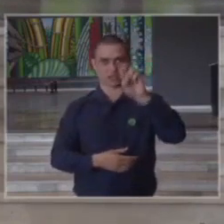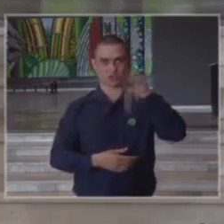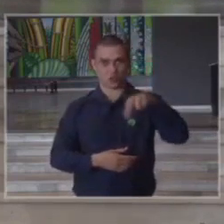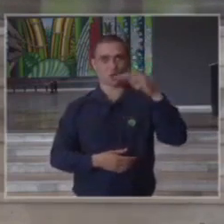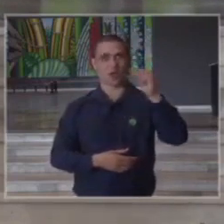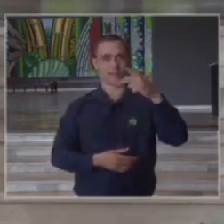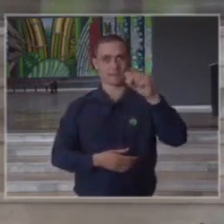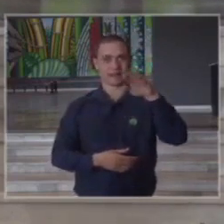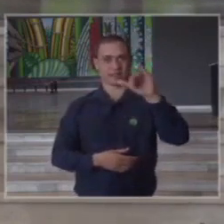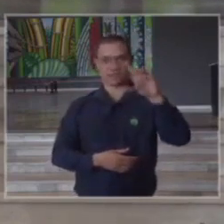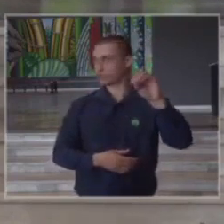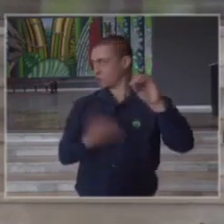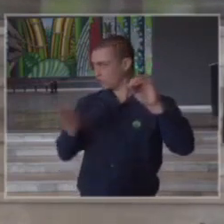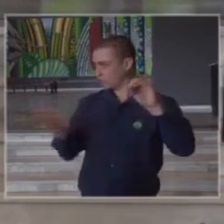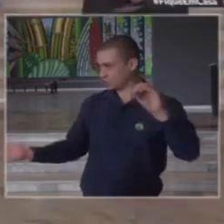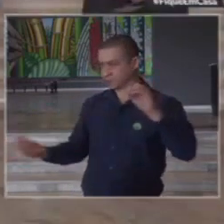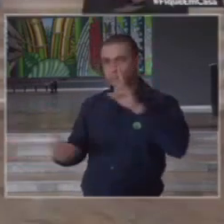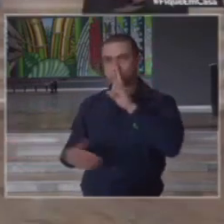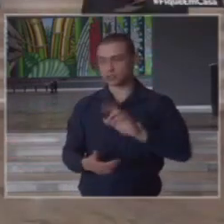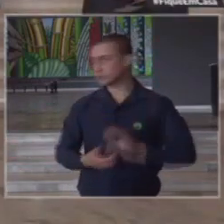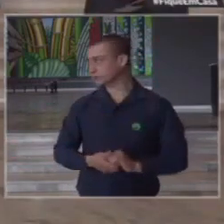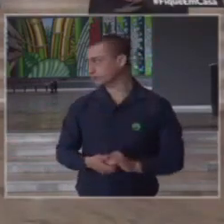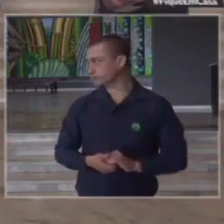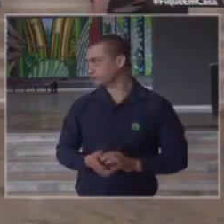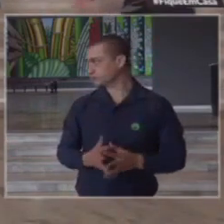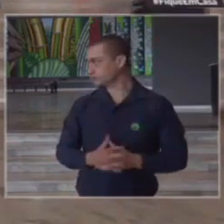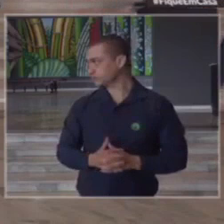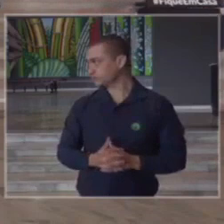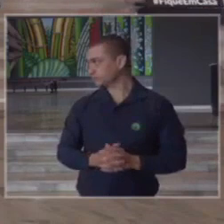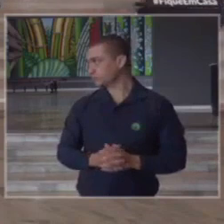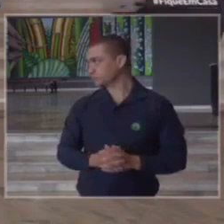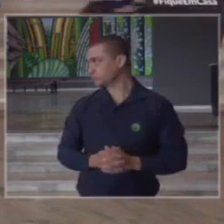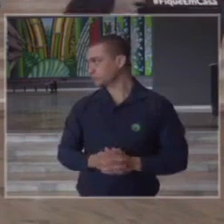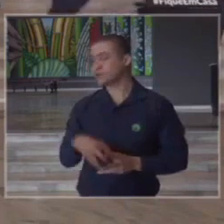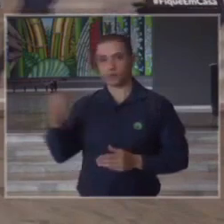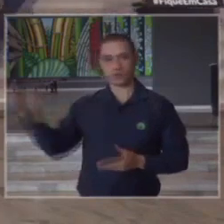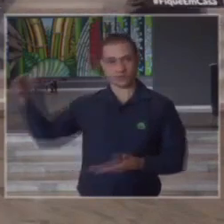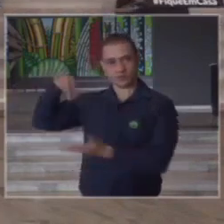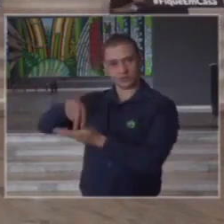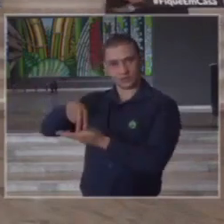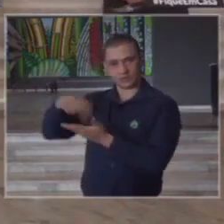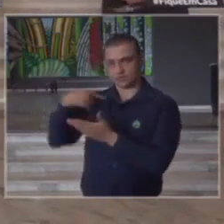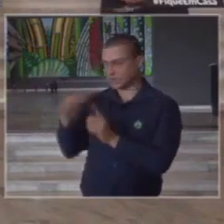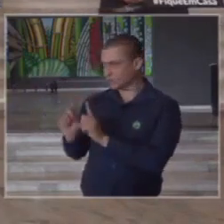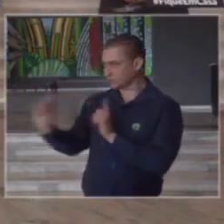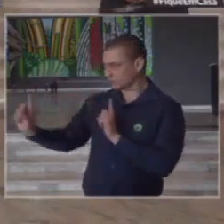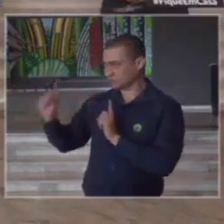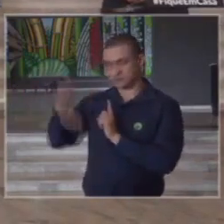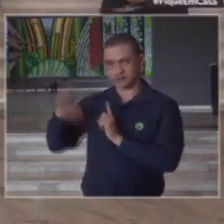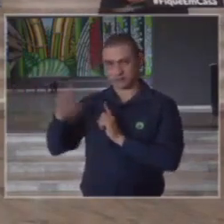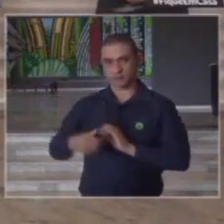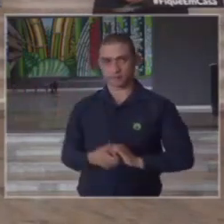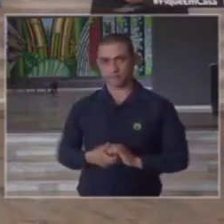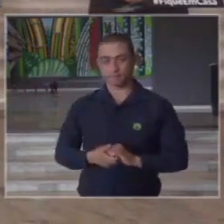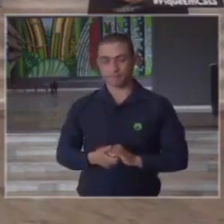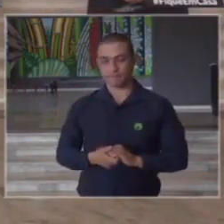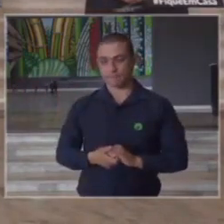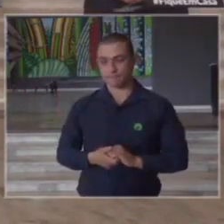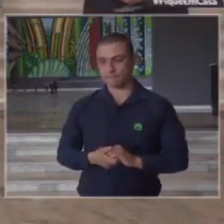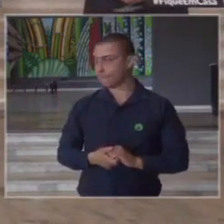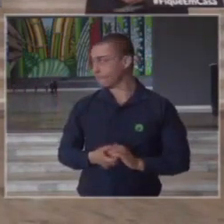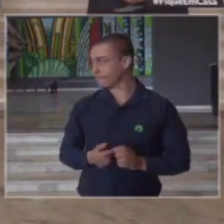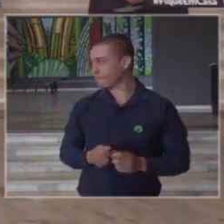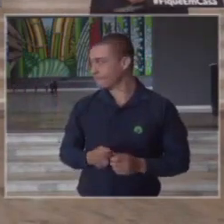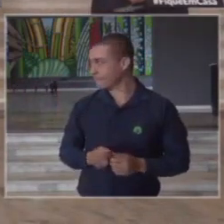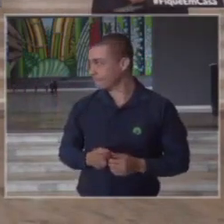Edson pode vir até aqui se você quiser ficar entre o Bruno e eu nós temos aqui o distanciamento suficiente além de